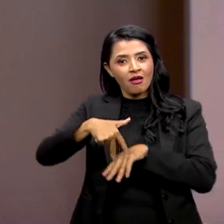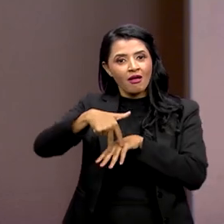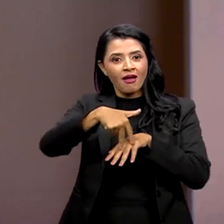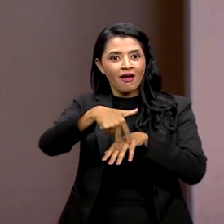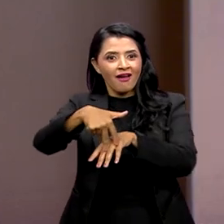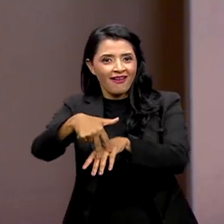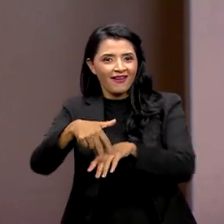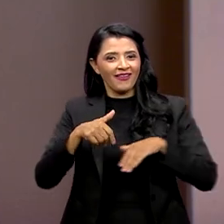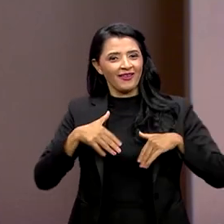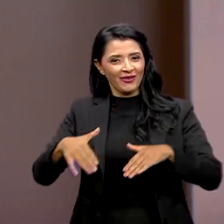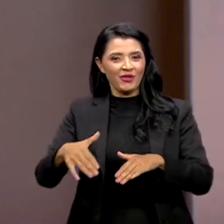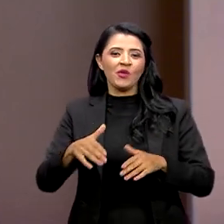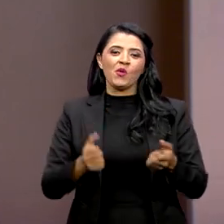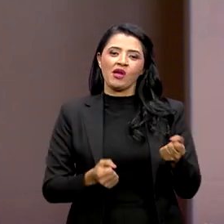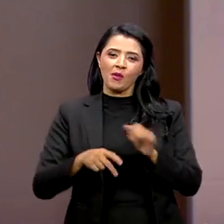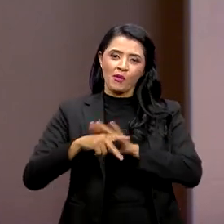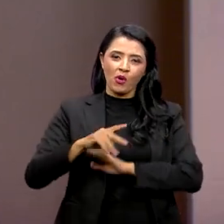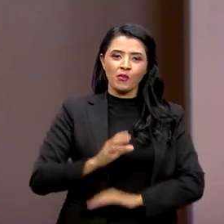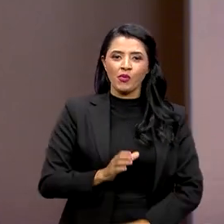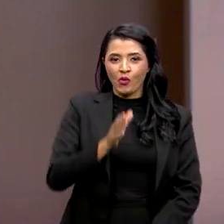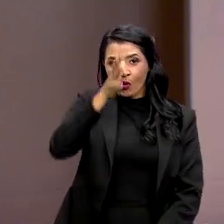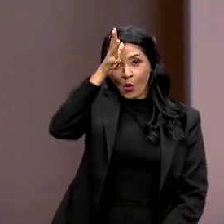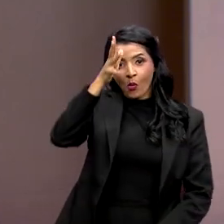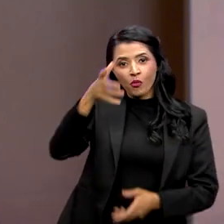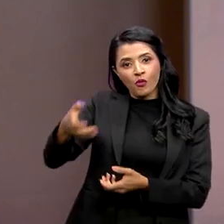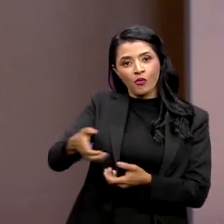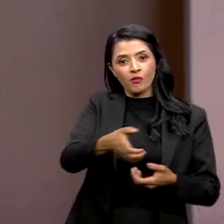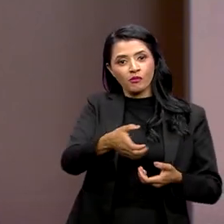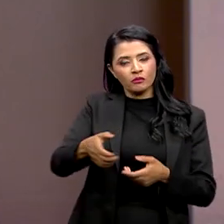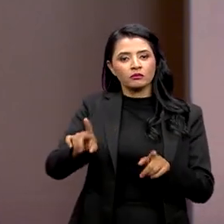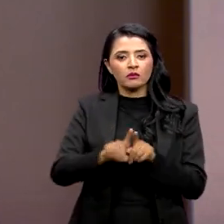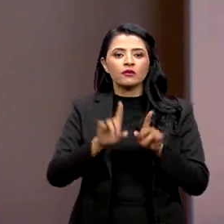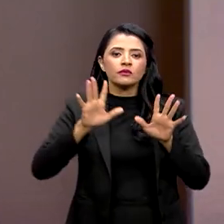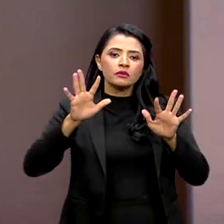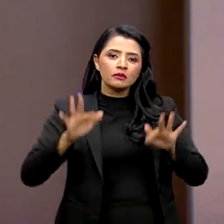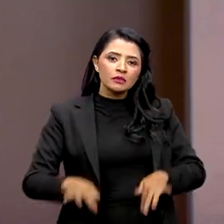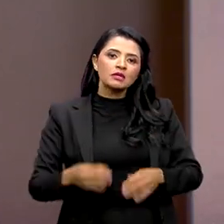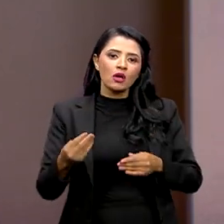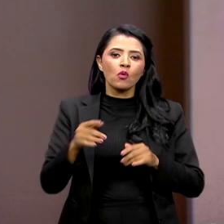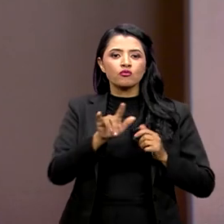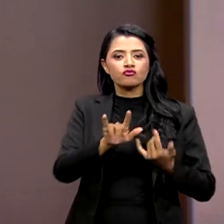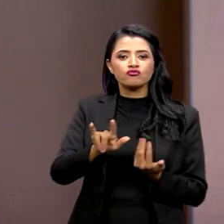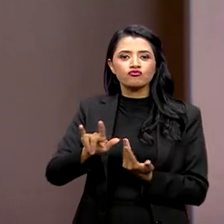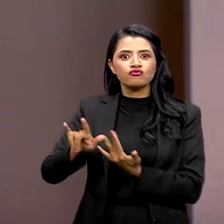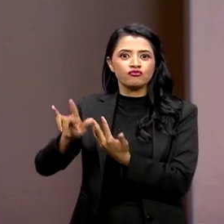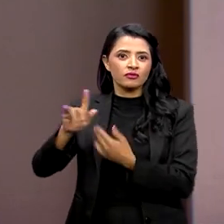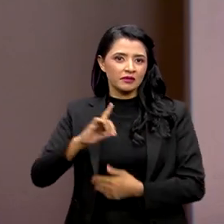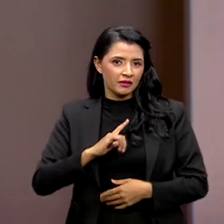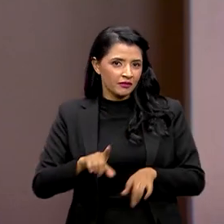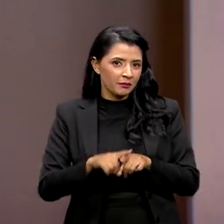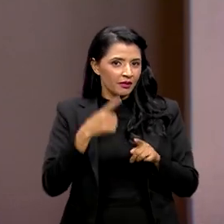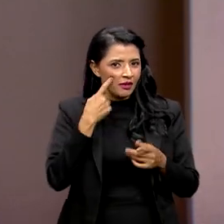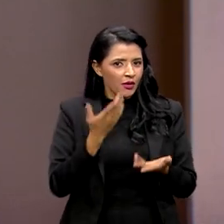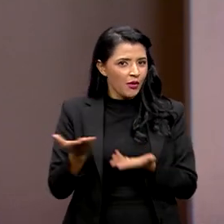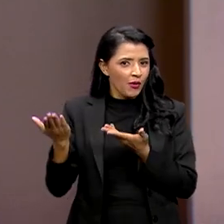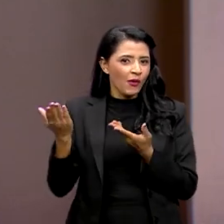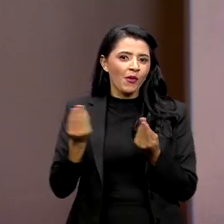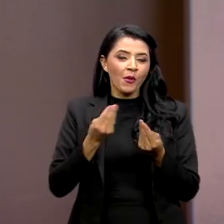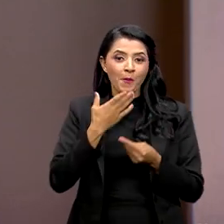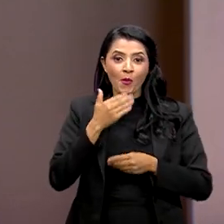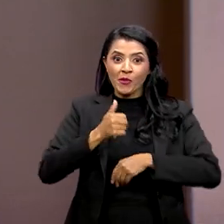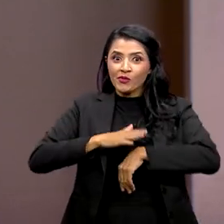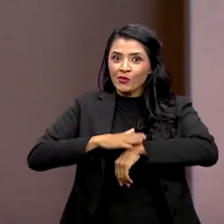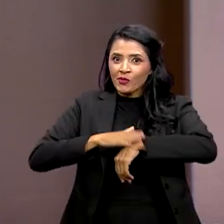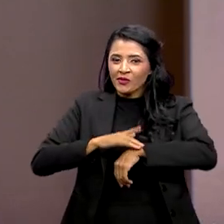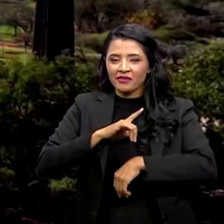aberto do Corpo de Bombeiros. Teve também o encerramento com a tradicional Esquadrilha da Fumaça. Veja como foram os melhores